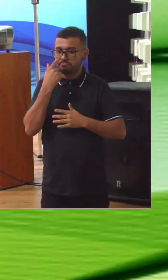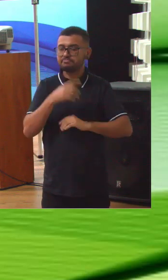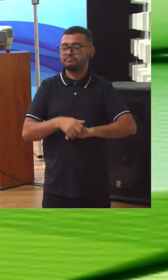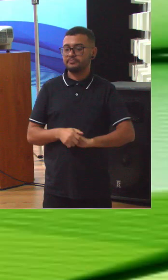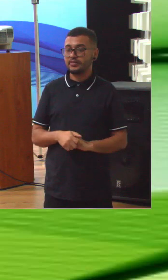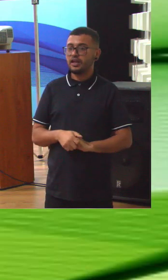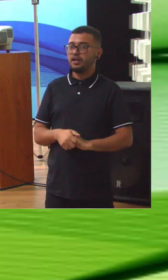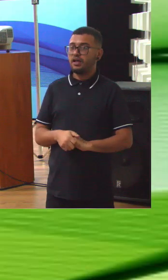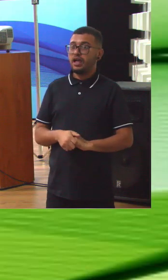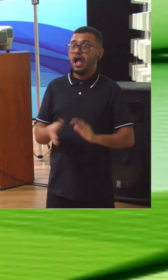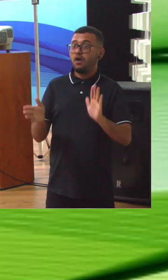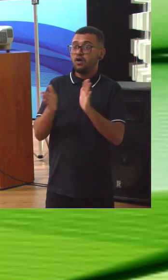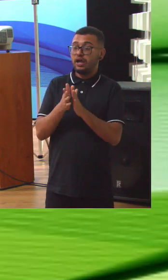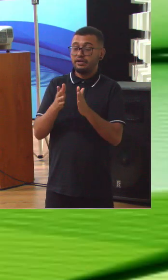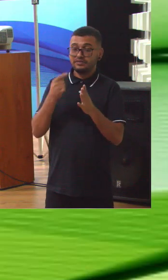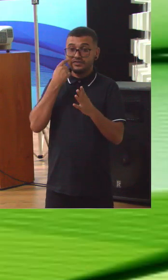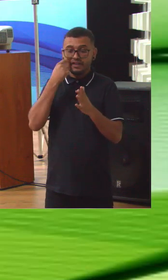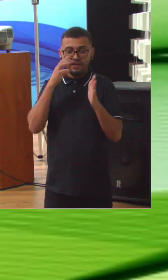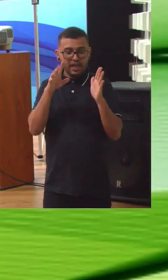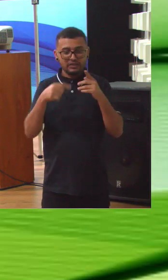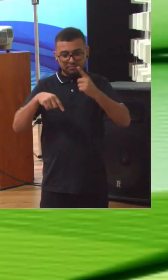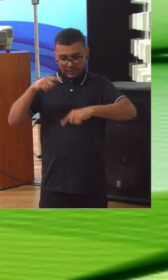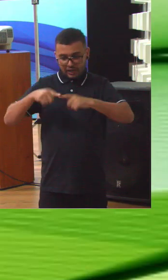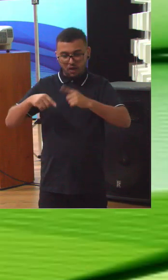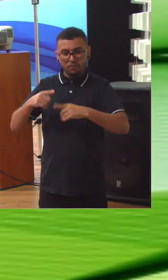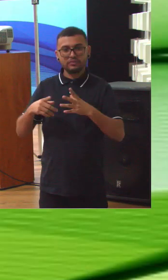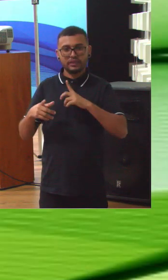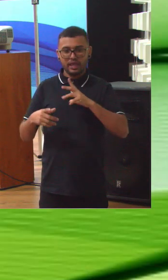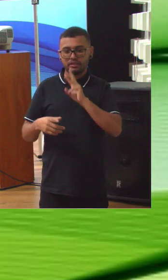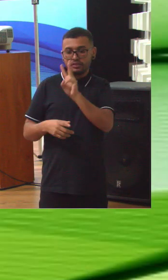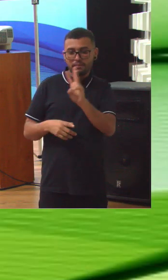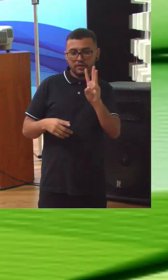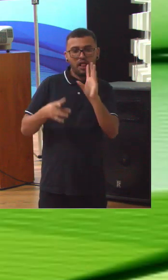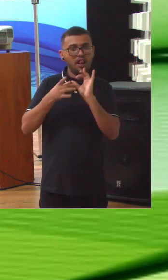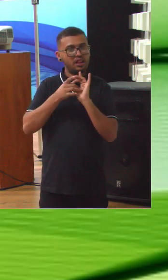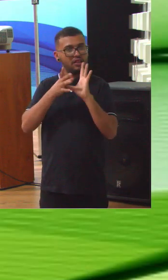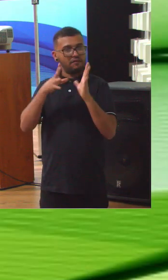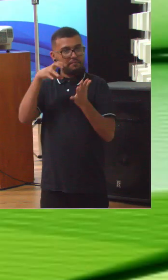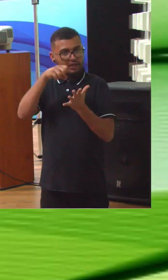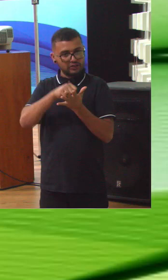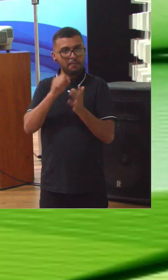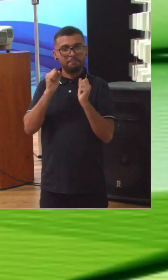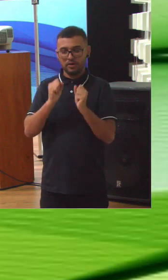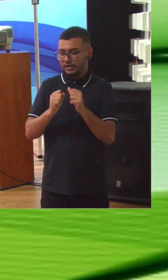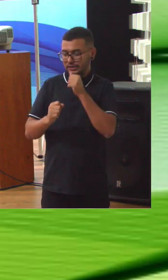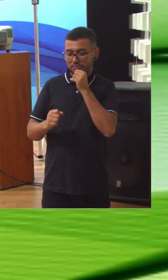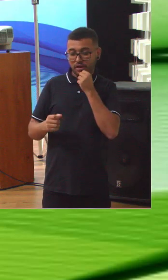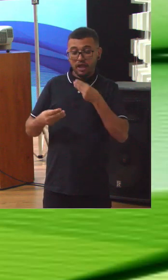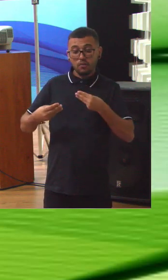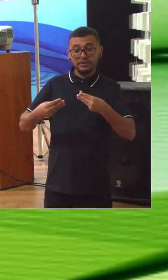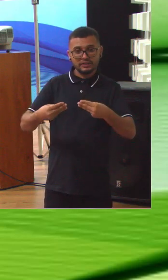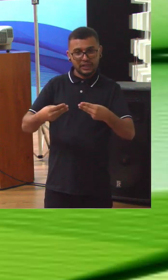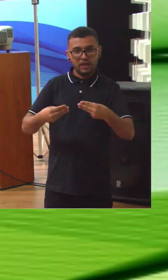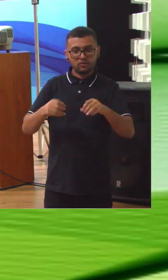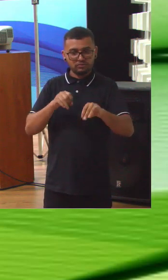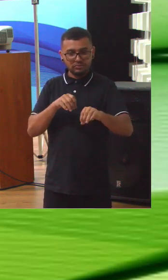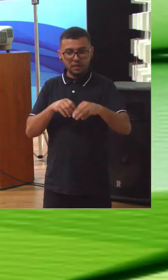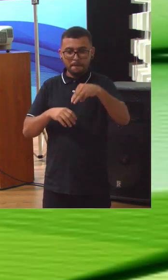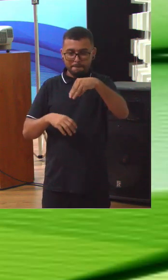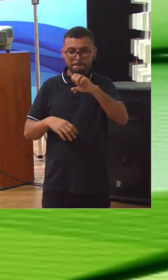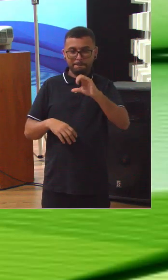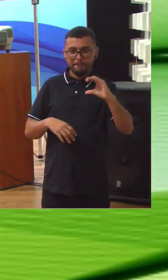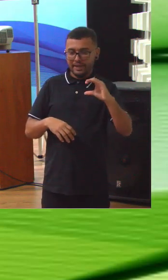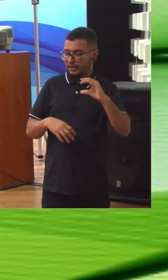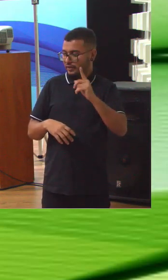100% público no site do TCU naquele endereço que eu já mostrei. O MEC por exemplo em 2018 tinha